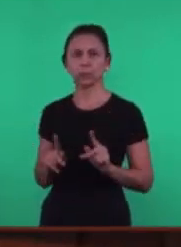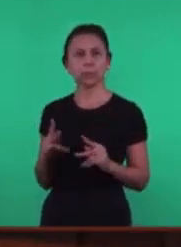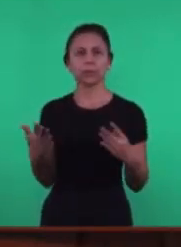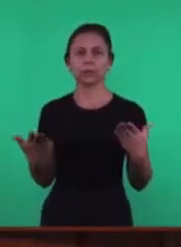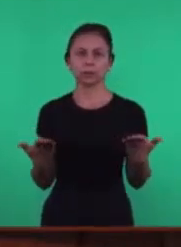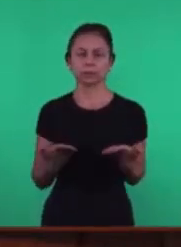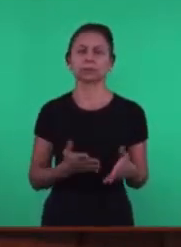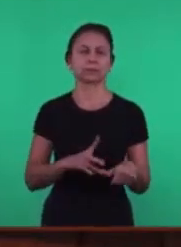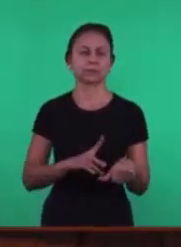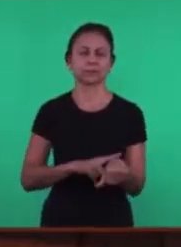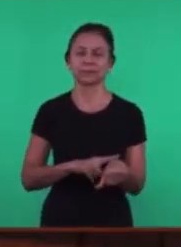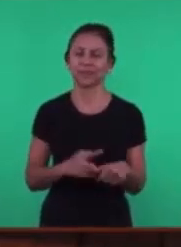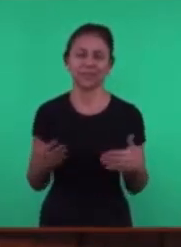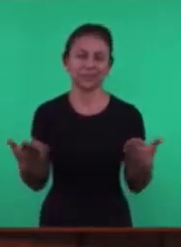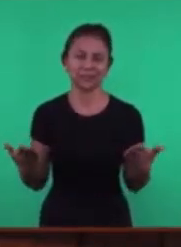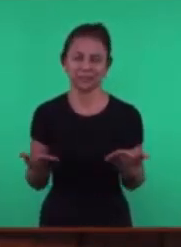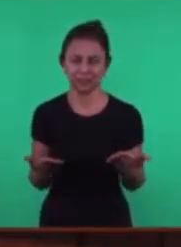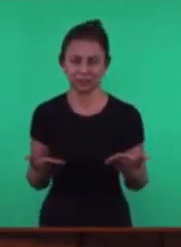Nesse momento